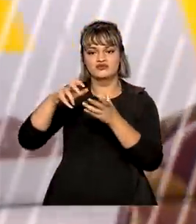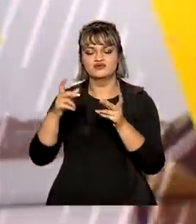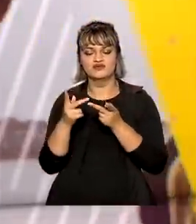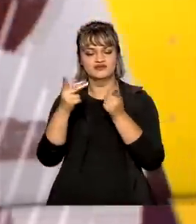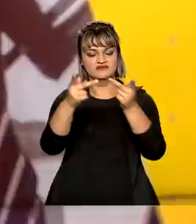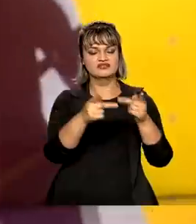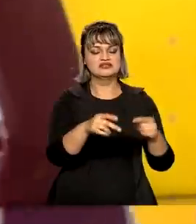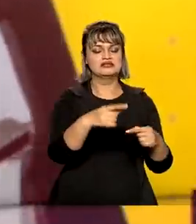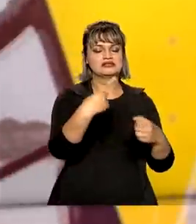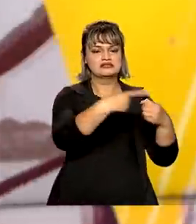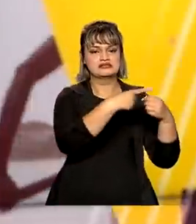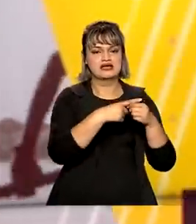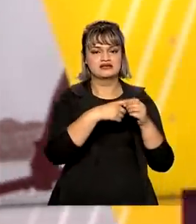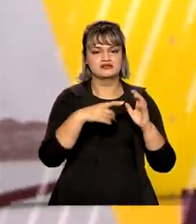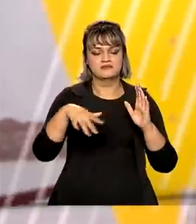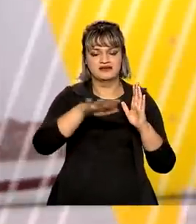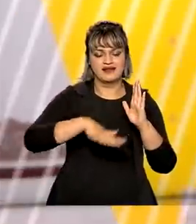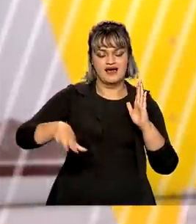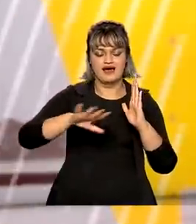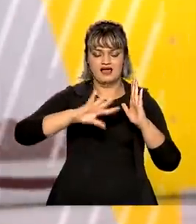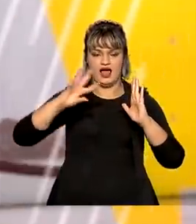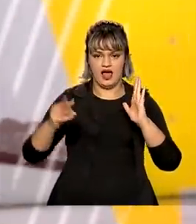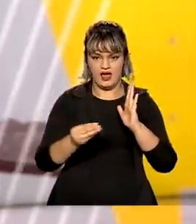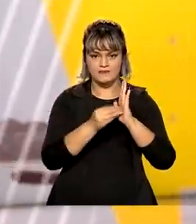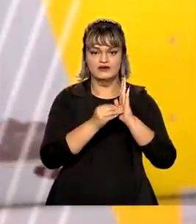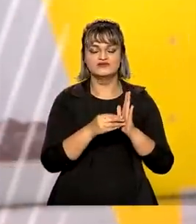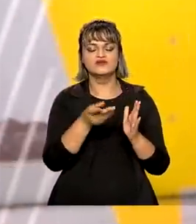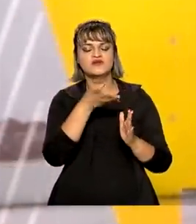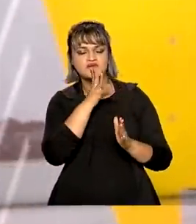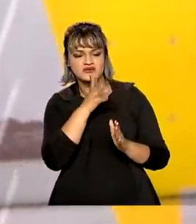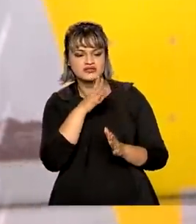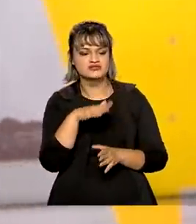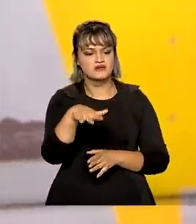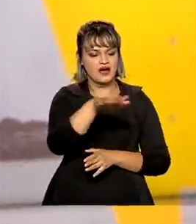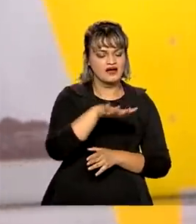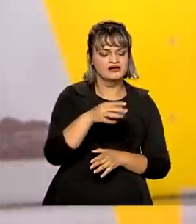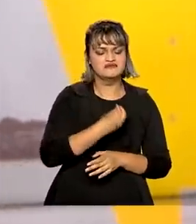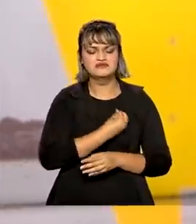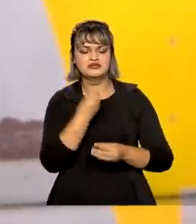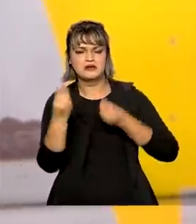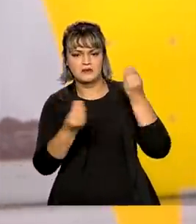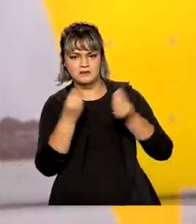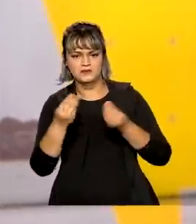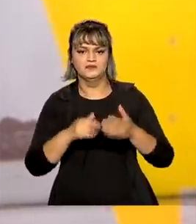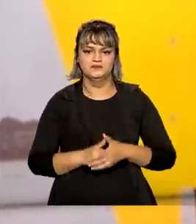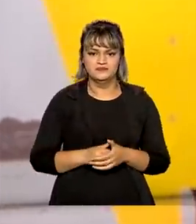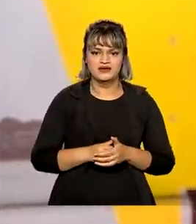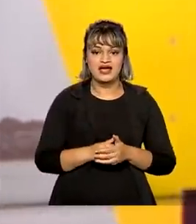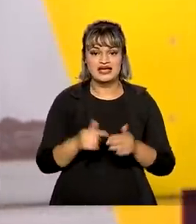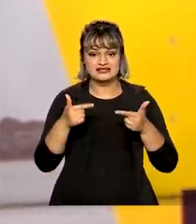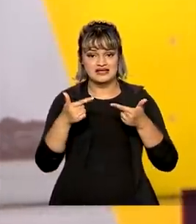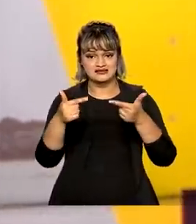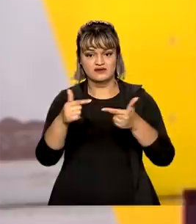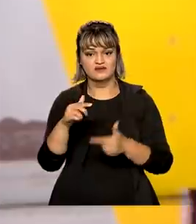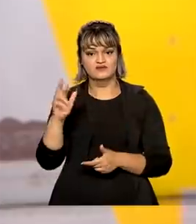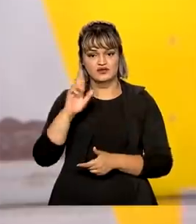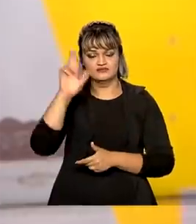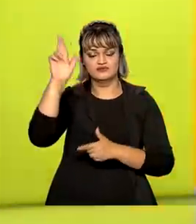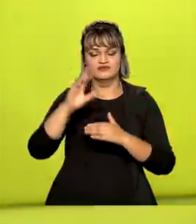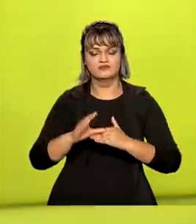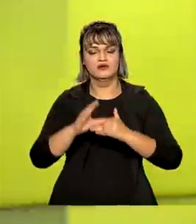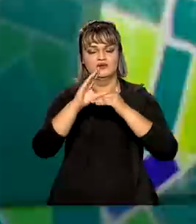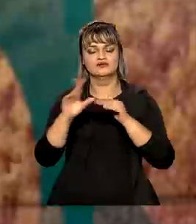visitou cidades da Amazônia conheceu a realidade econômica, social e ambiental da região. A iniciativa foi coordenada pelo